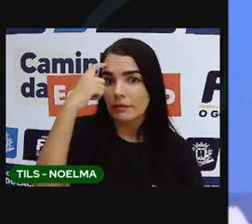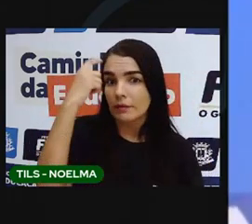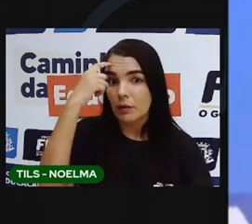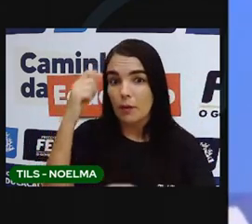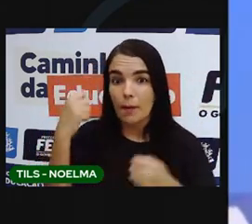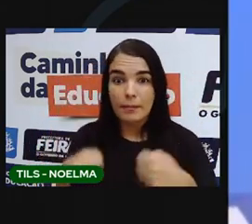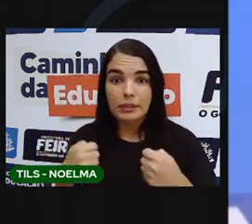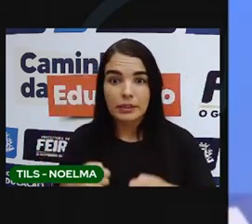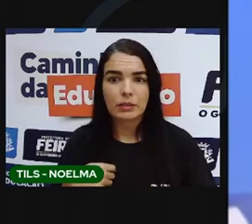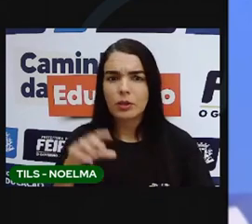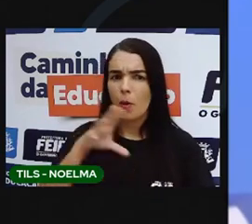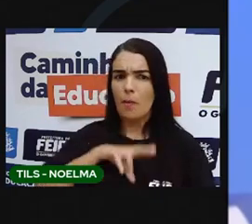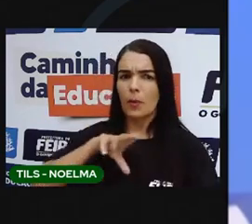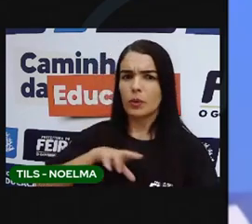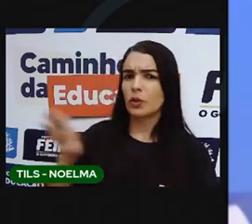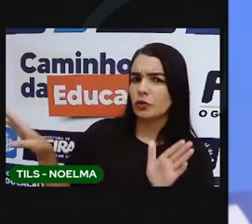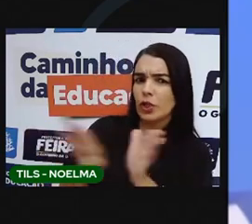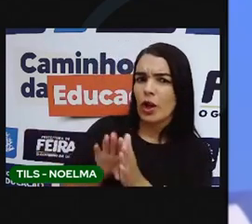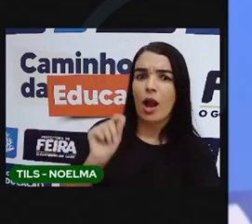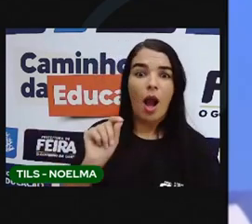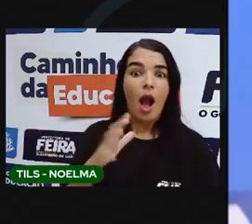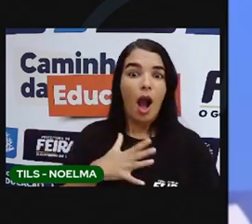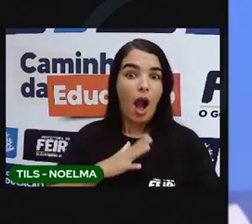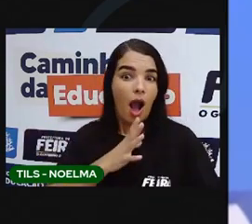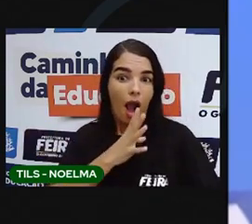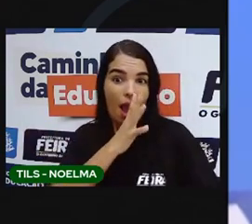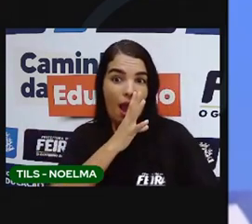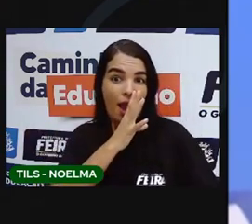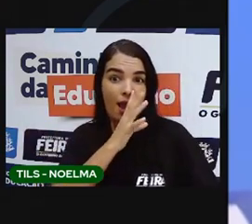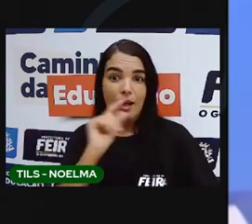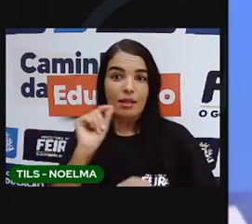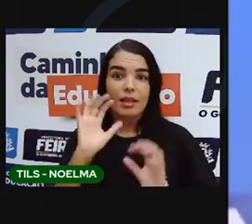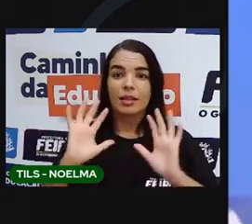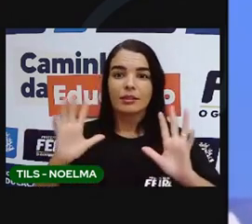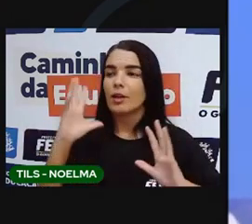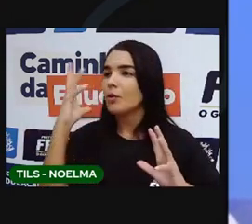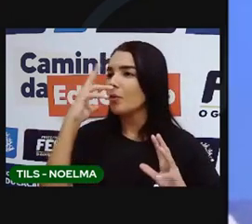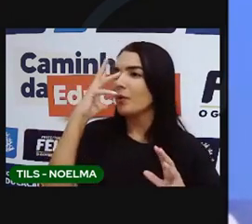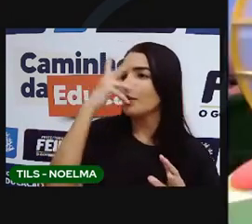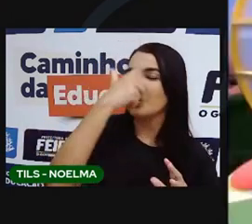portugueses, quando chegaram aqui, pensaram assim. Oh, nós estamos sonhando.